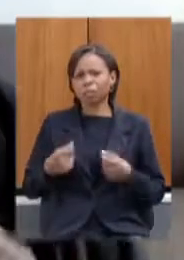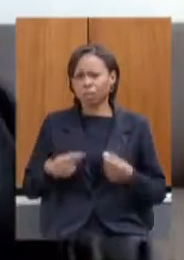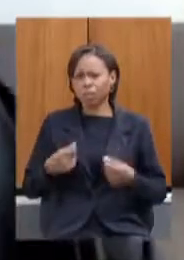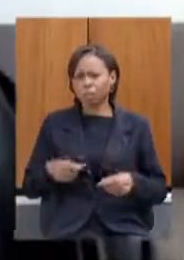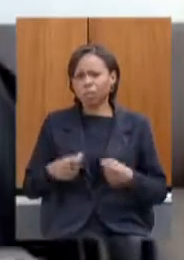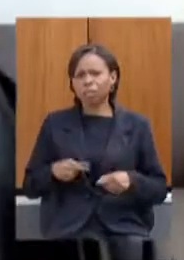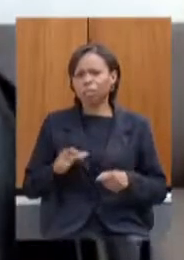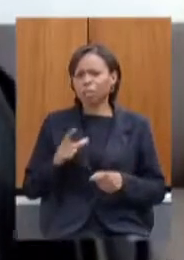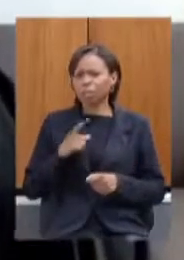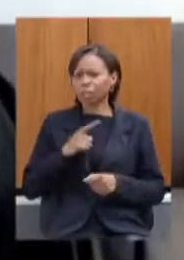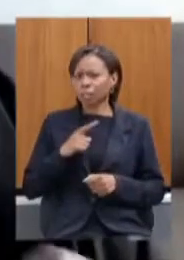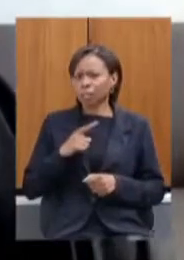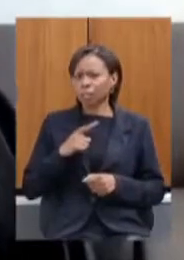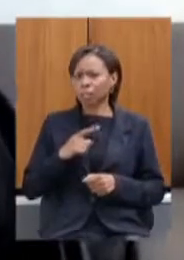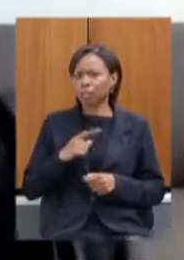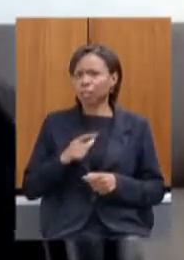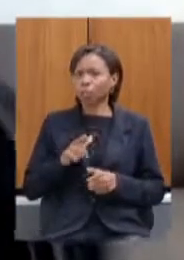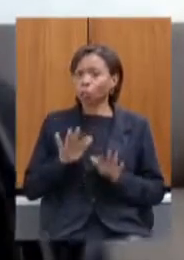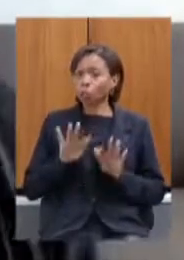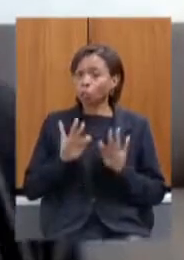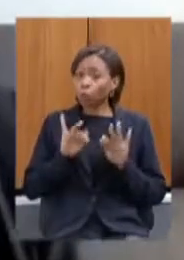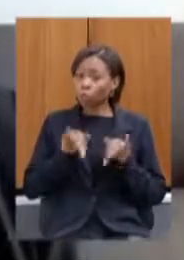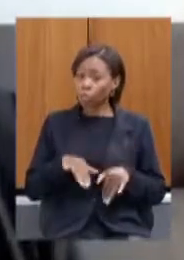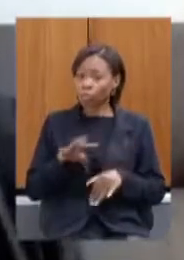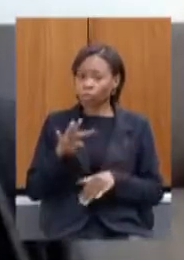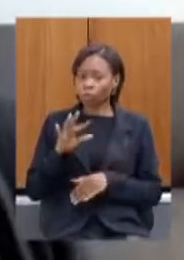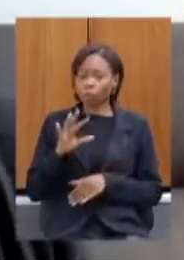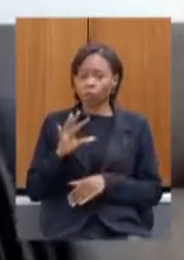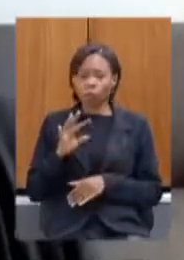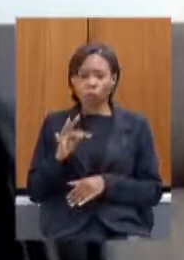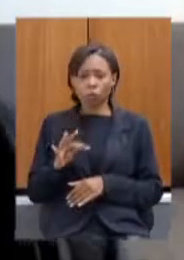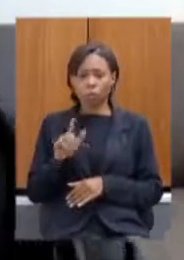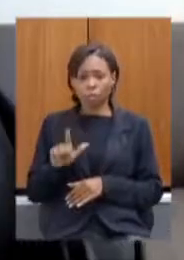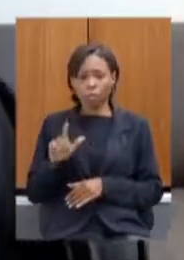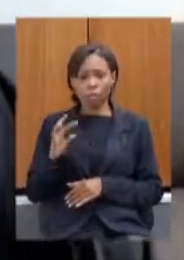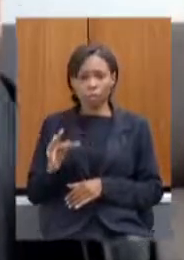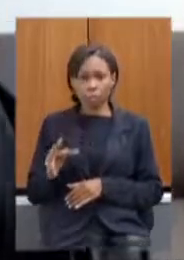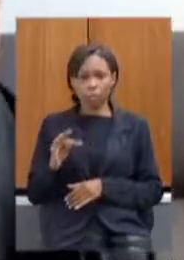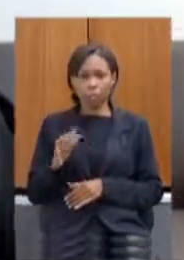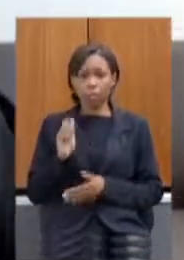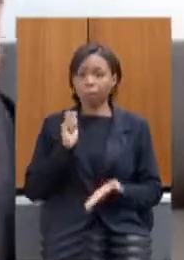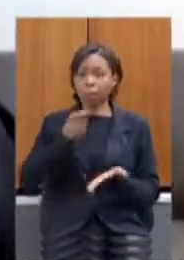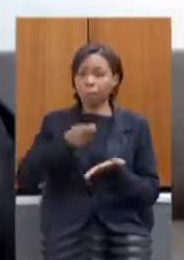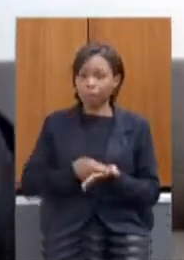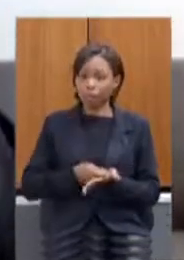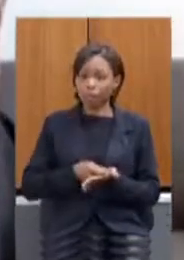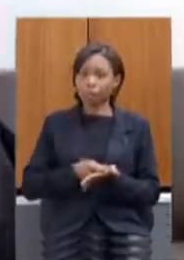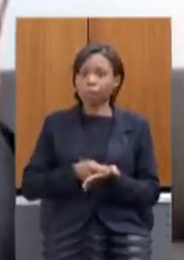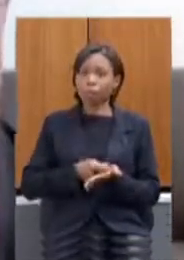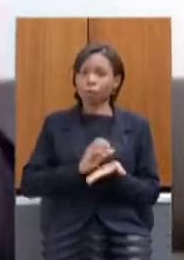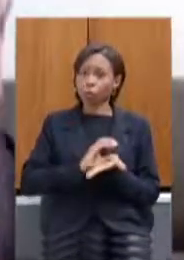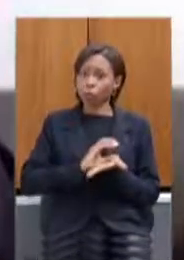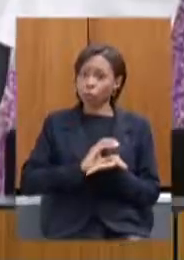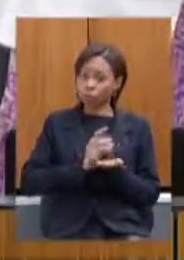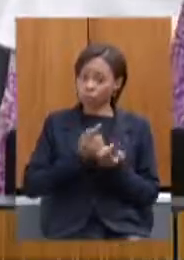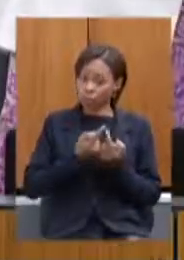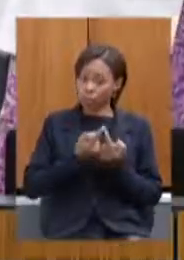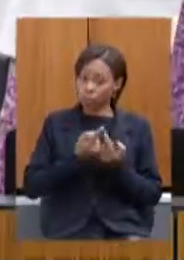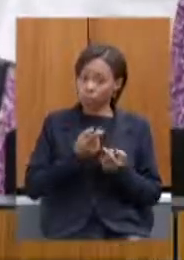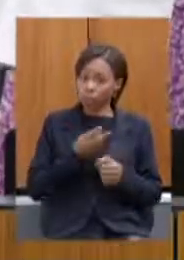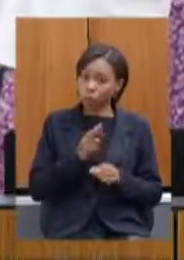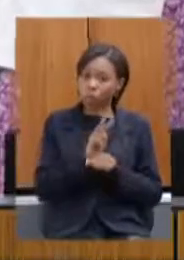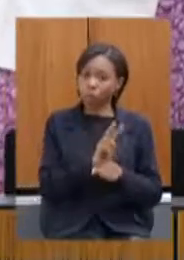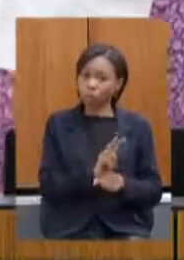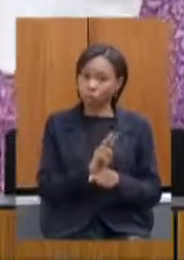para o fim que deve ter que é para pagar para concluir os exportadores o crédito exportador